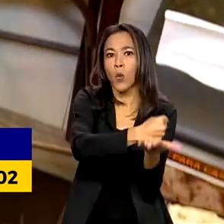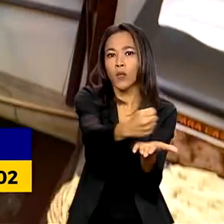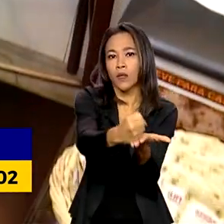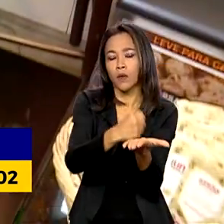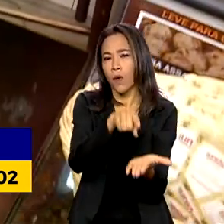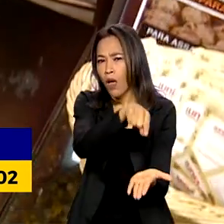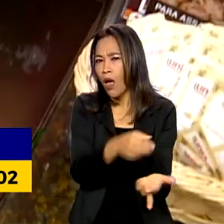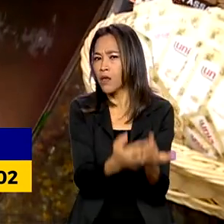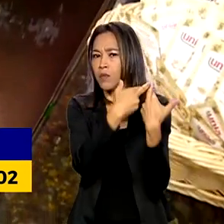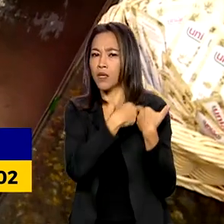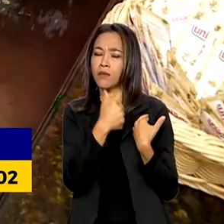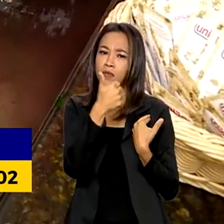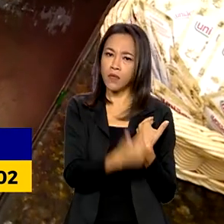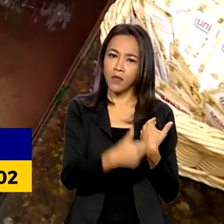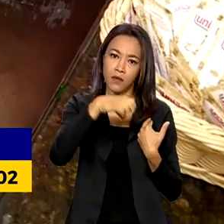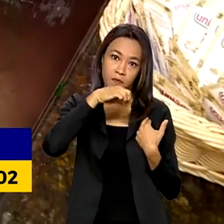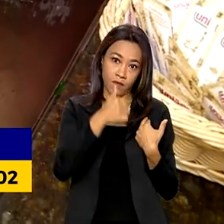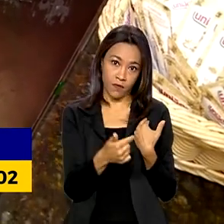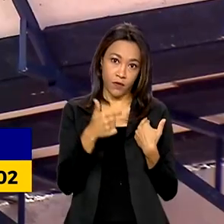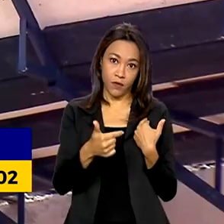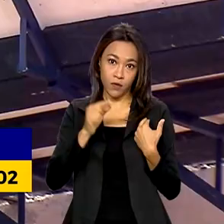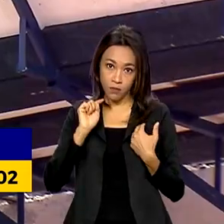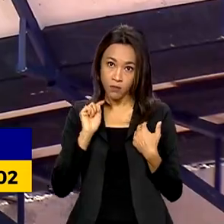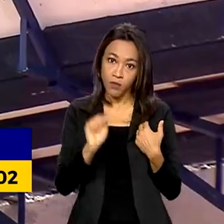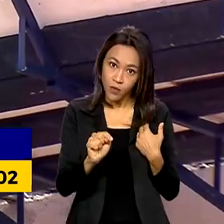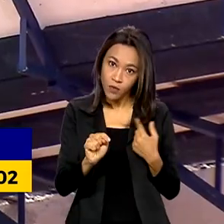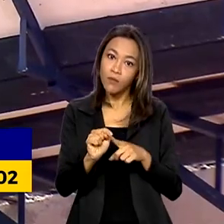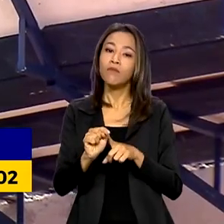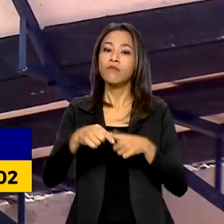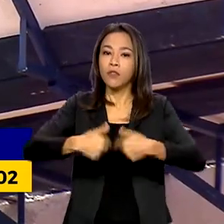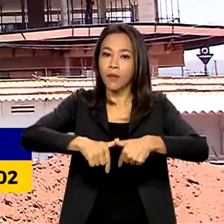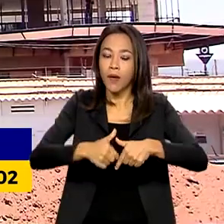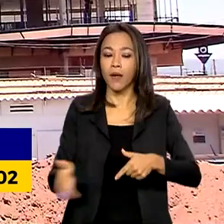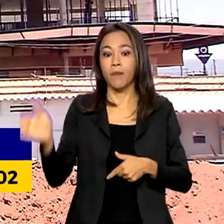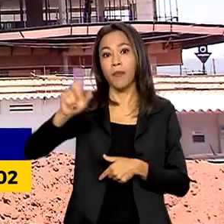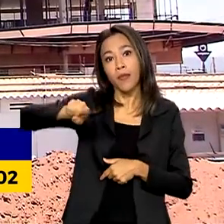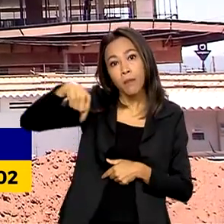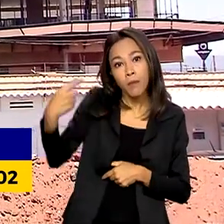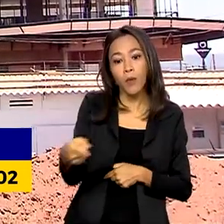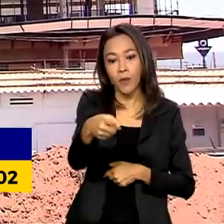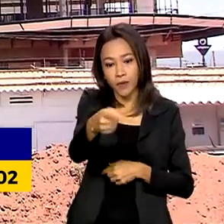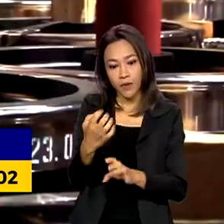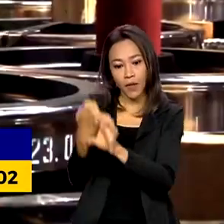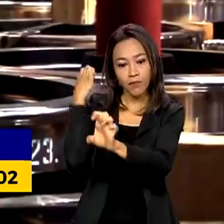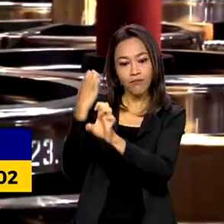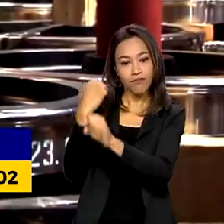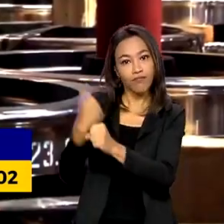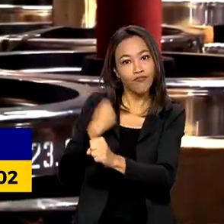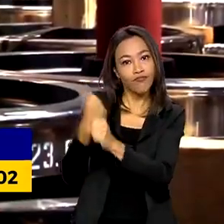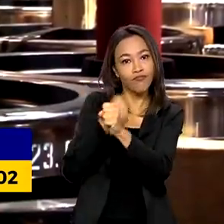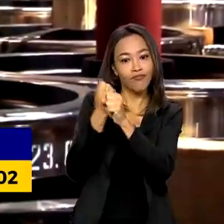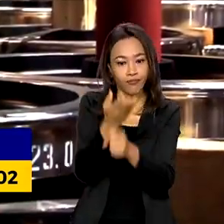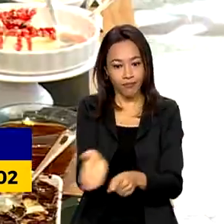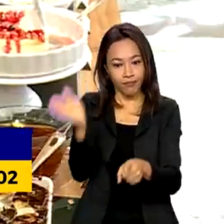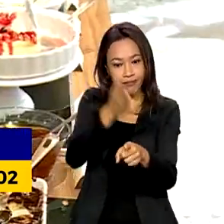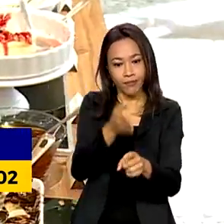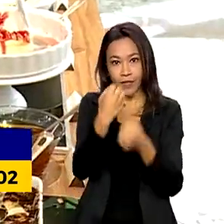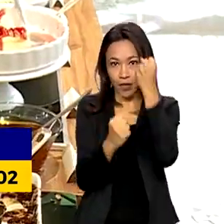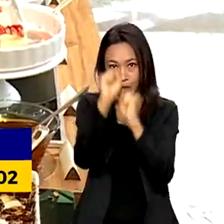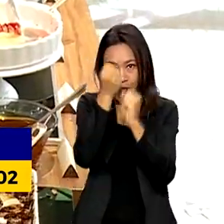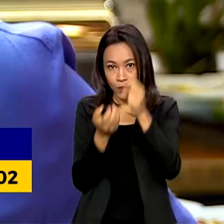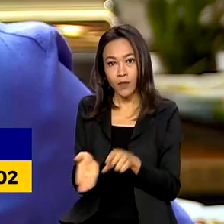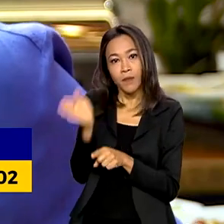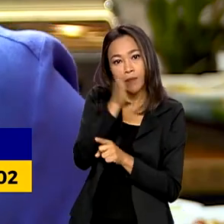por 122 mil desses postos. Em seguida, veio o setor de construção civil, o da indústria e o do